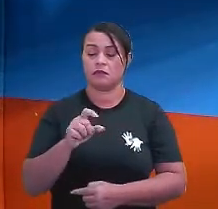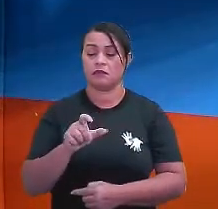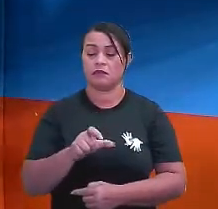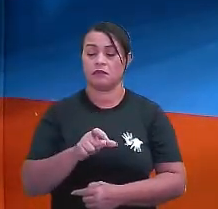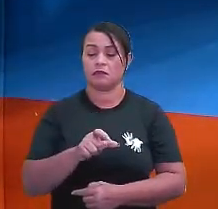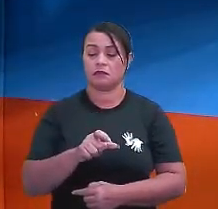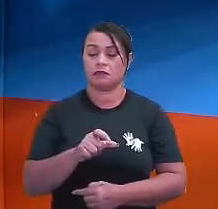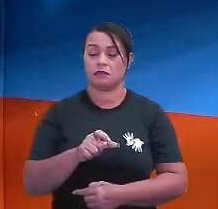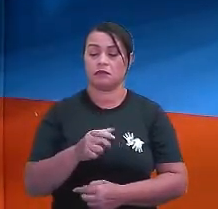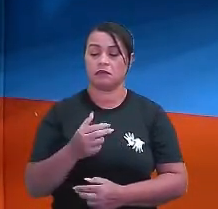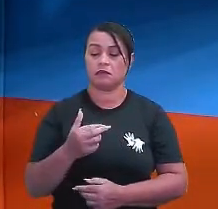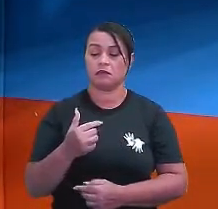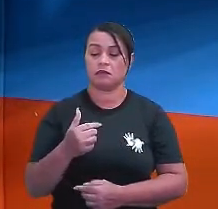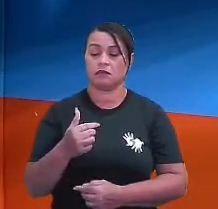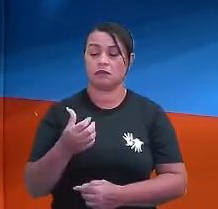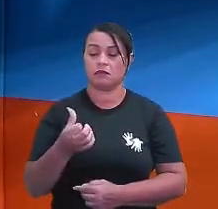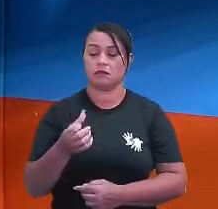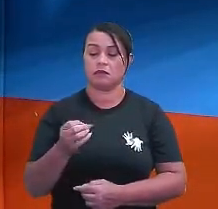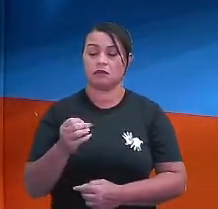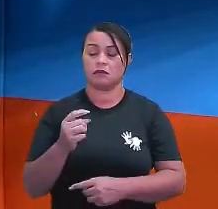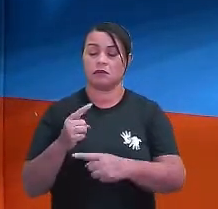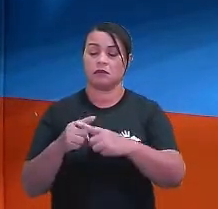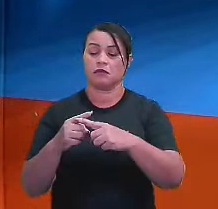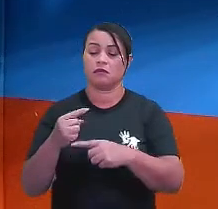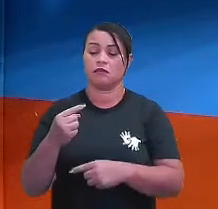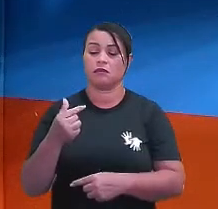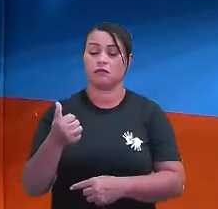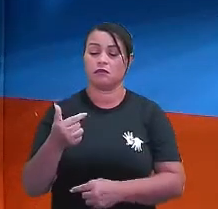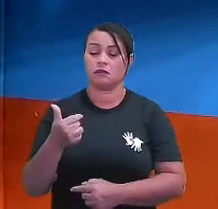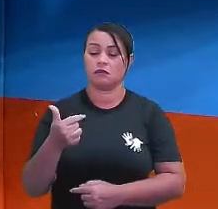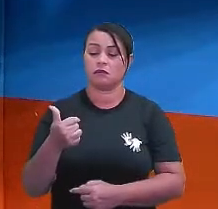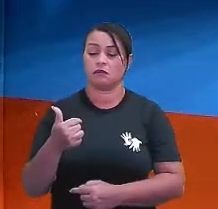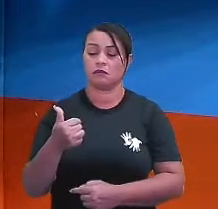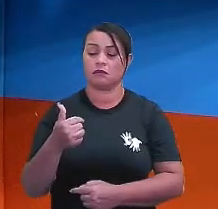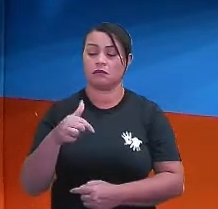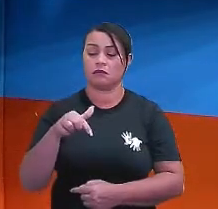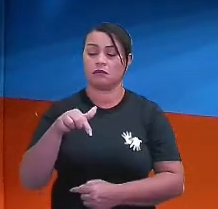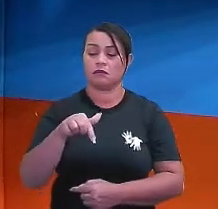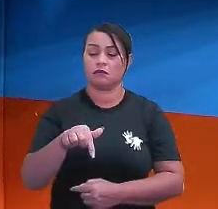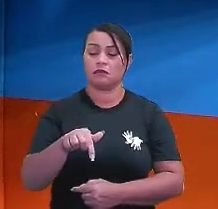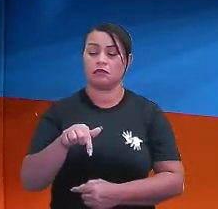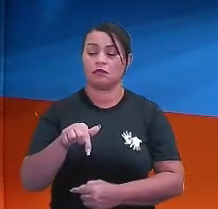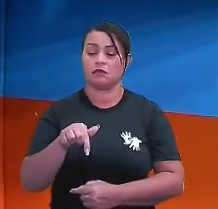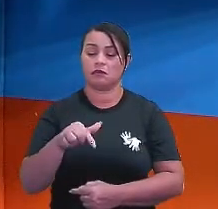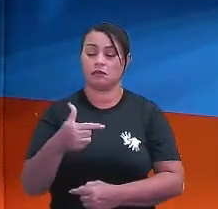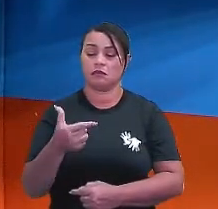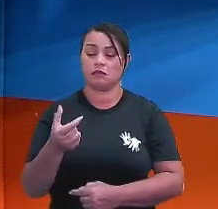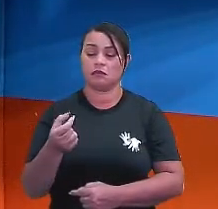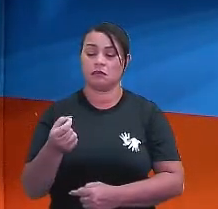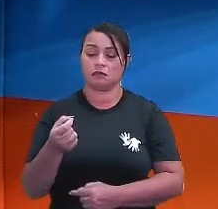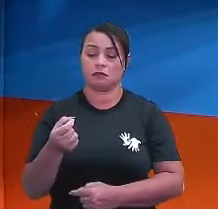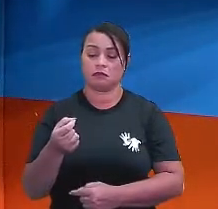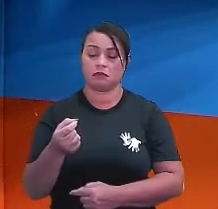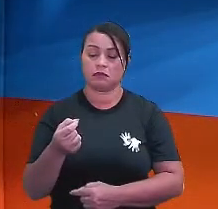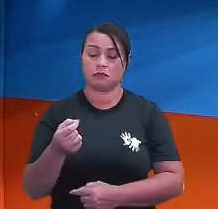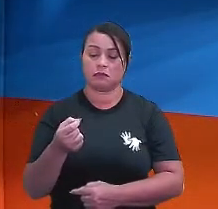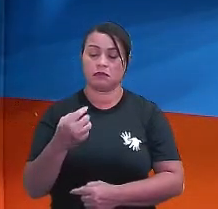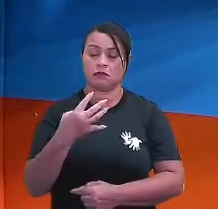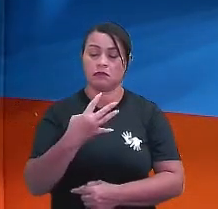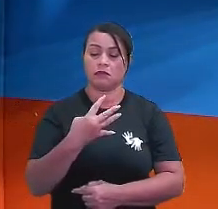48X igual a 60 vezes 12. 60 vezes 12 vai me dar quanto? 720. Então,